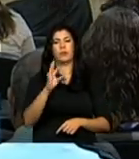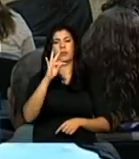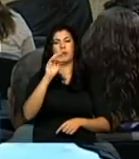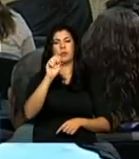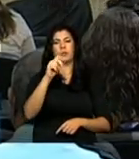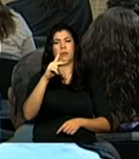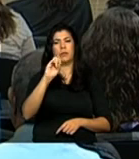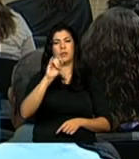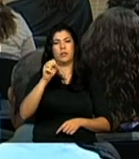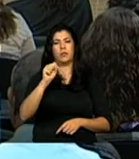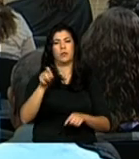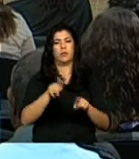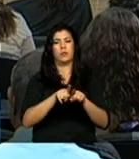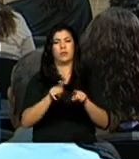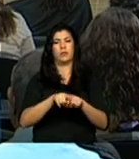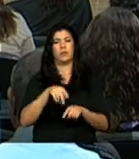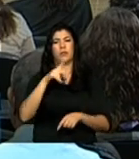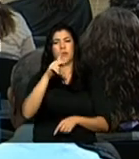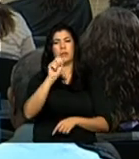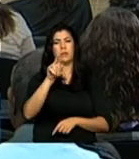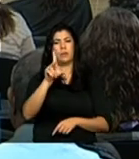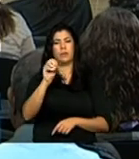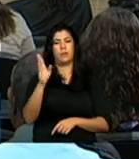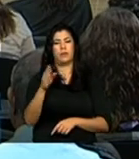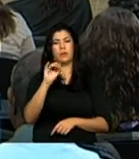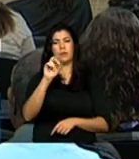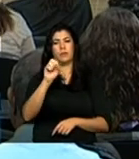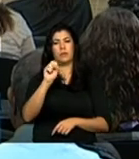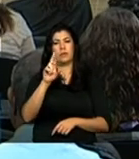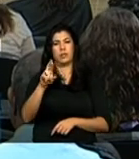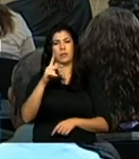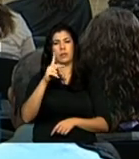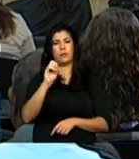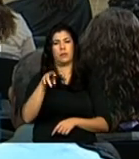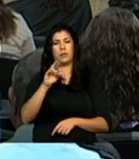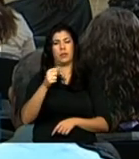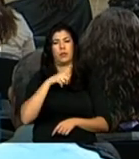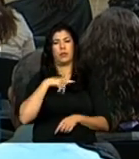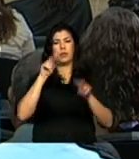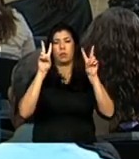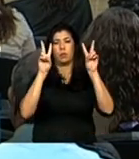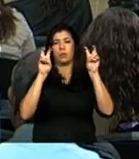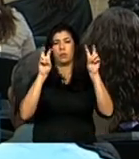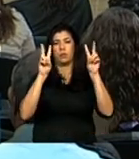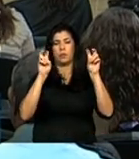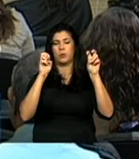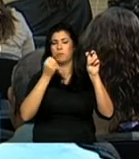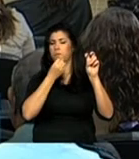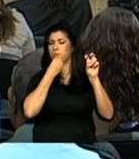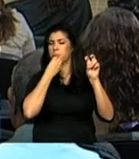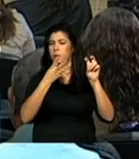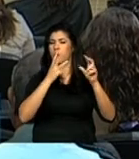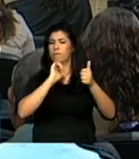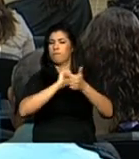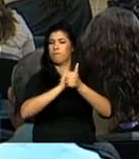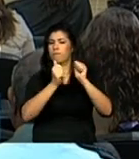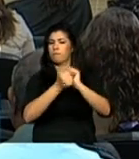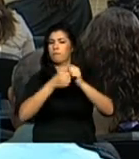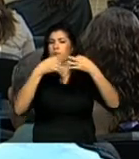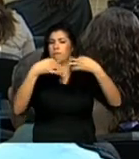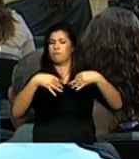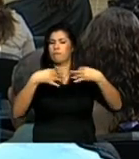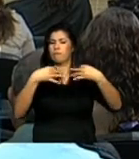do Paulo César Pinheiro que tem um título muito adequado para o